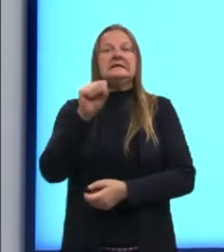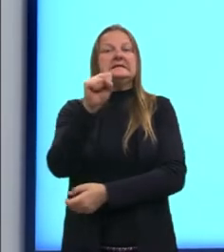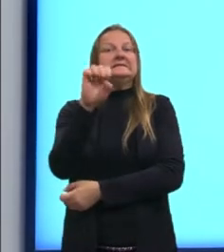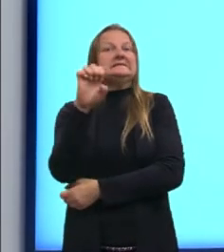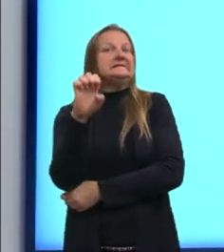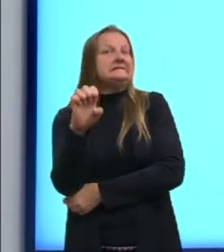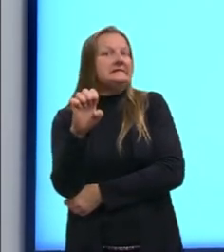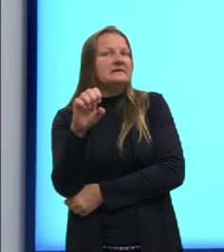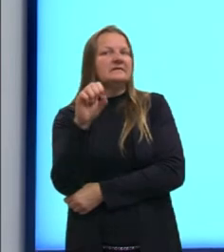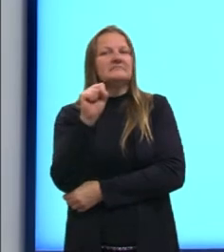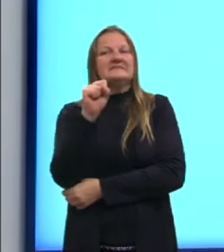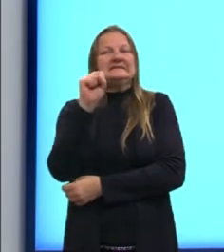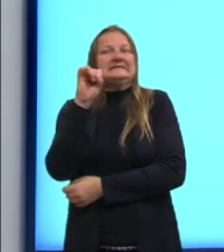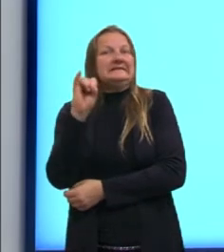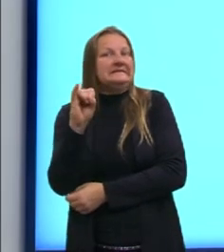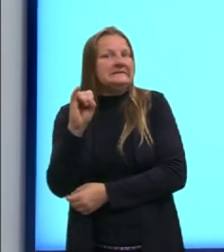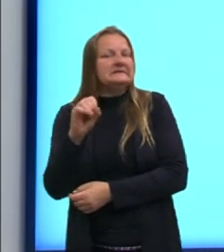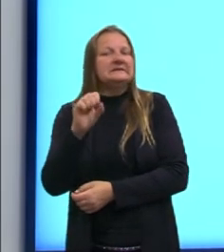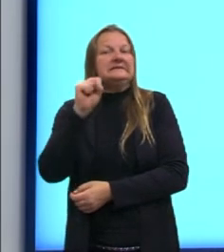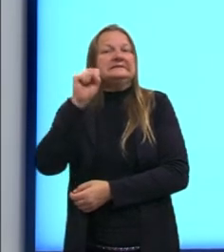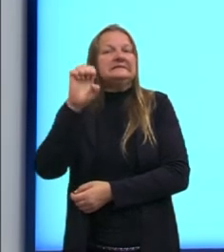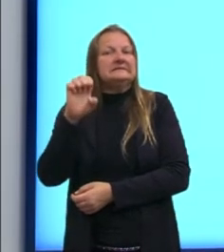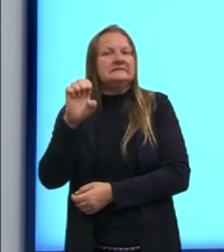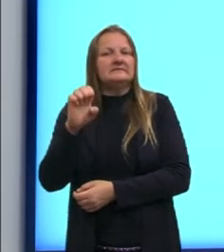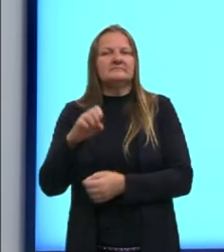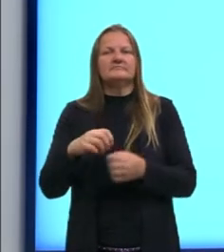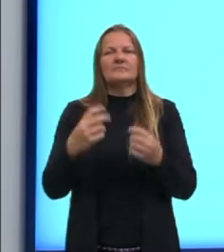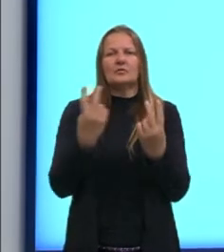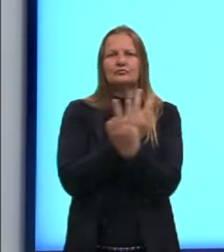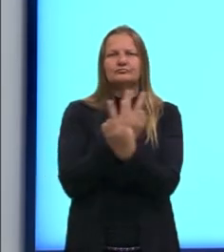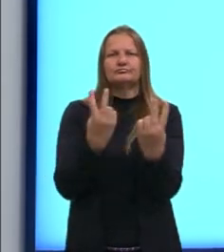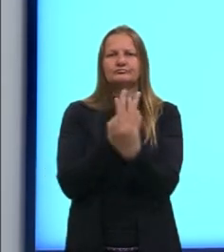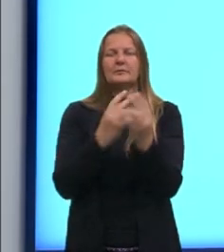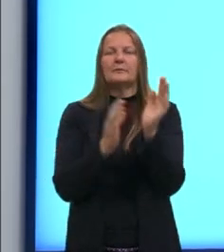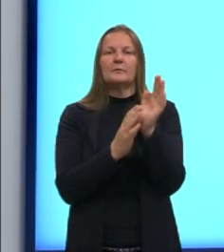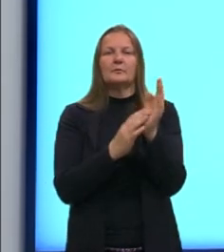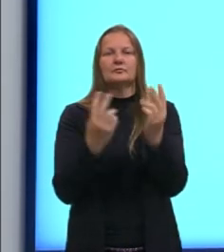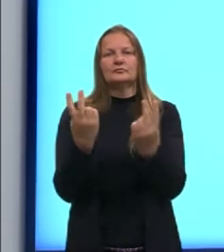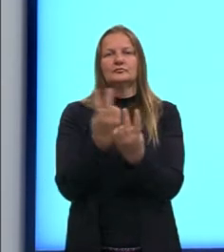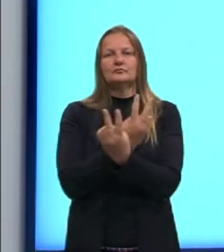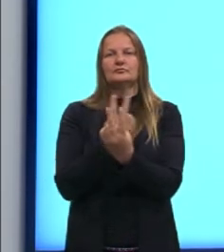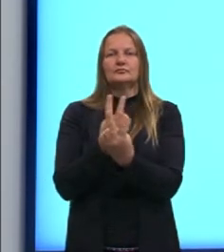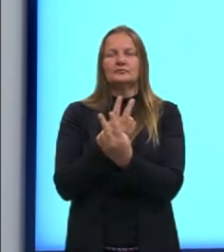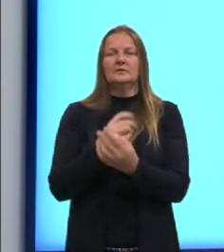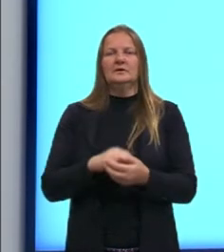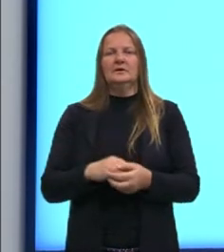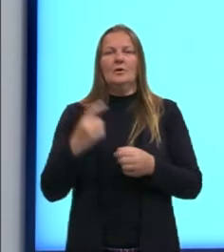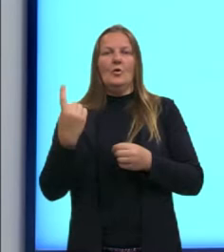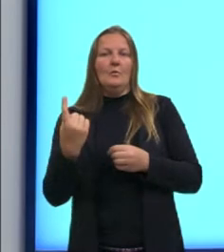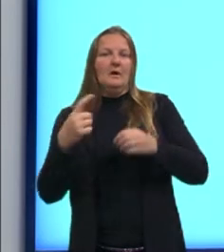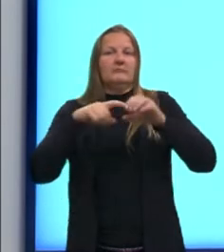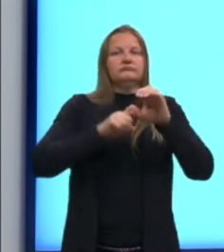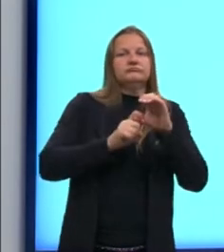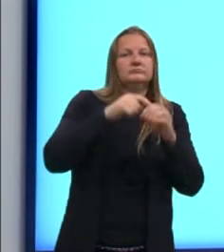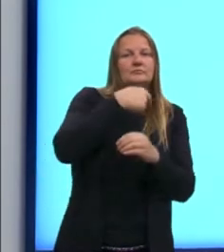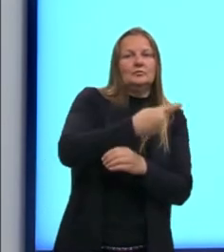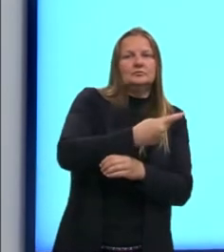Patrícia, então, Rivelino. Então, eu tenho duas proposições. Uma dependendo da outra.